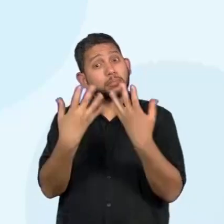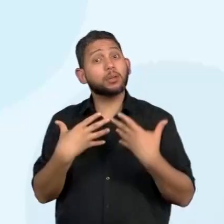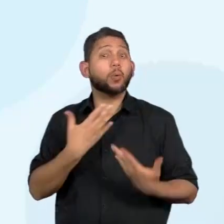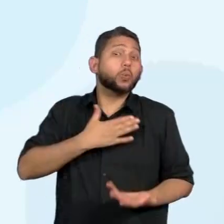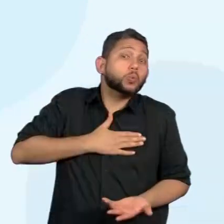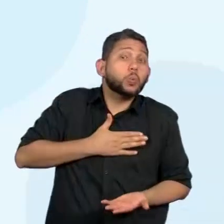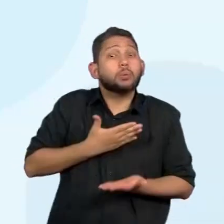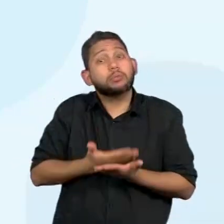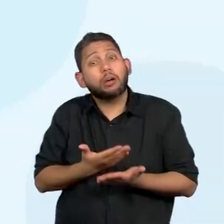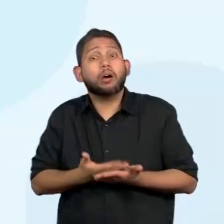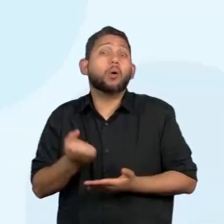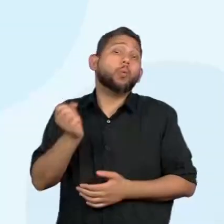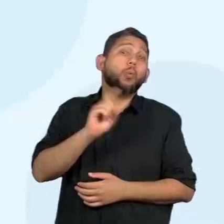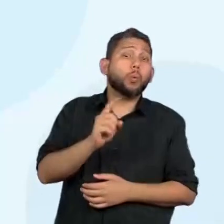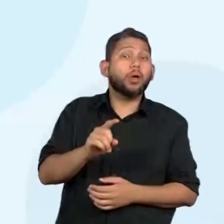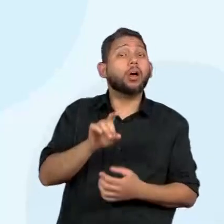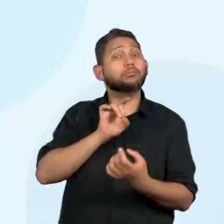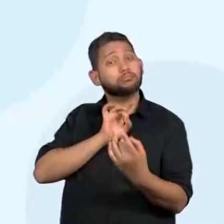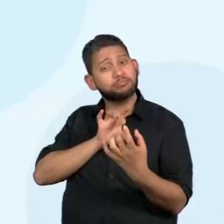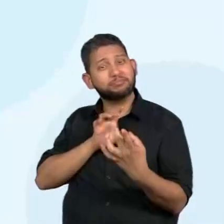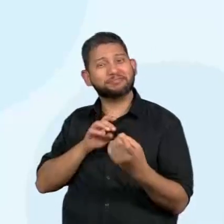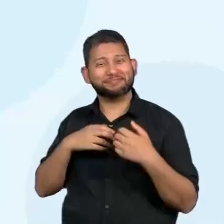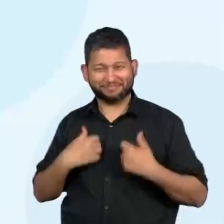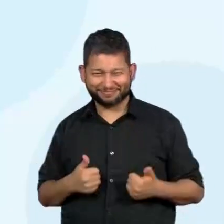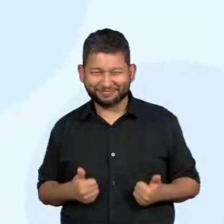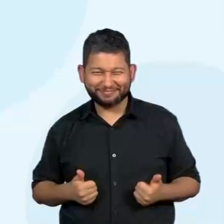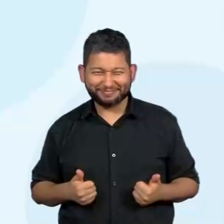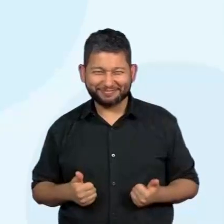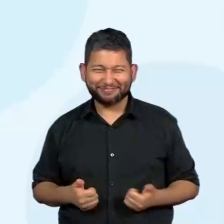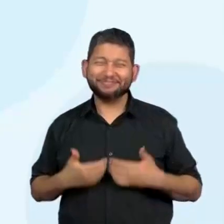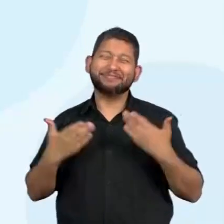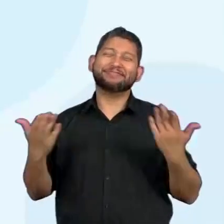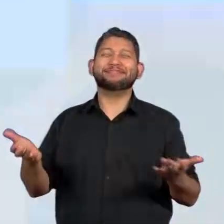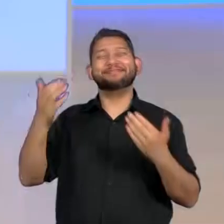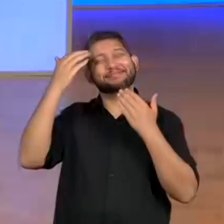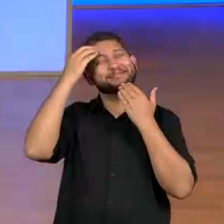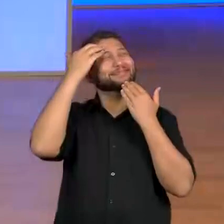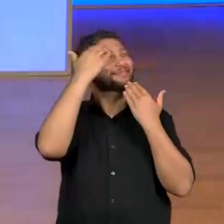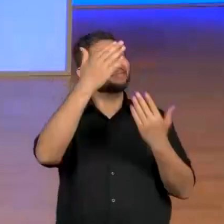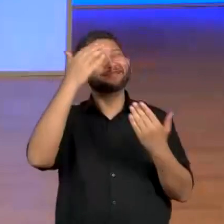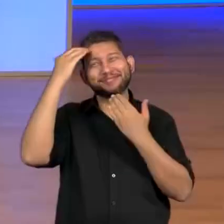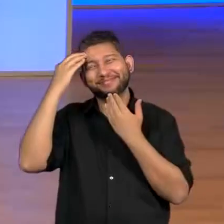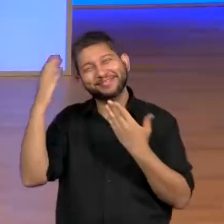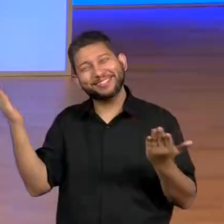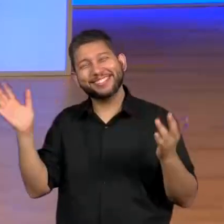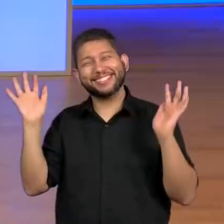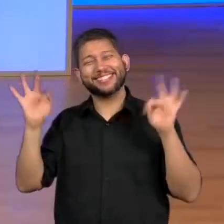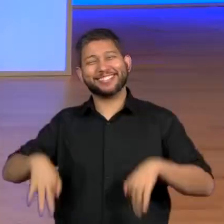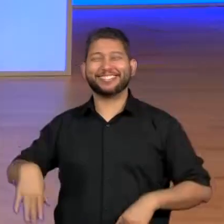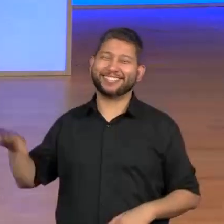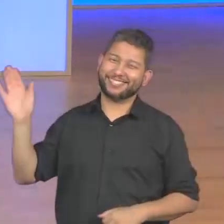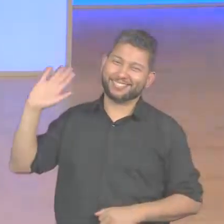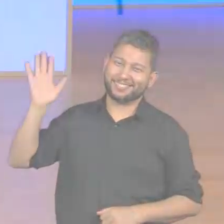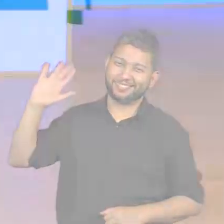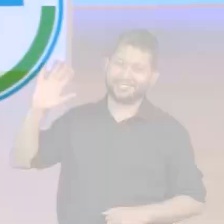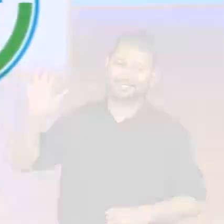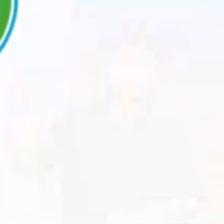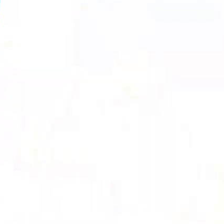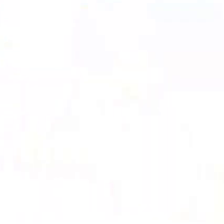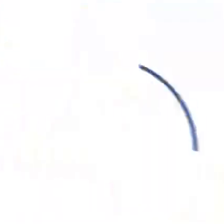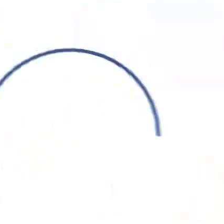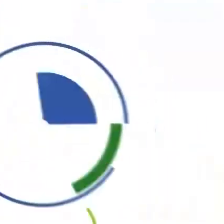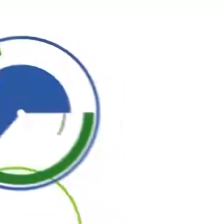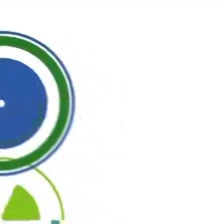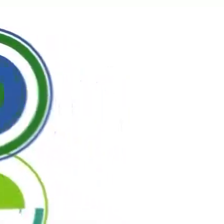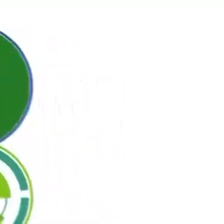que foi preparada aí sempre com muito carinho para vocês. Isso mesmo. Muito obrigada e vamos ficando por aqui. Tchau, tchau. Tchau.